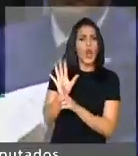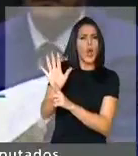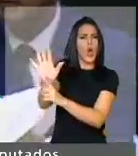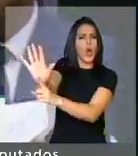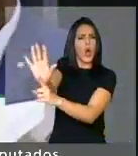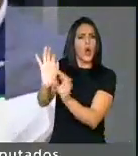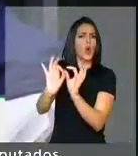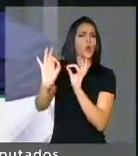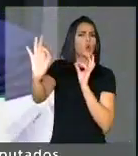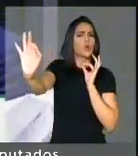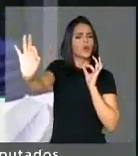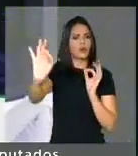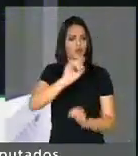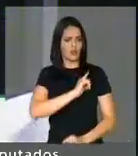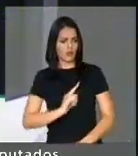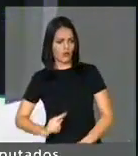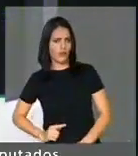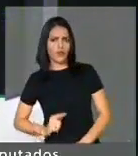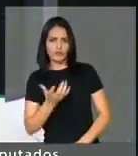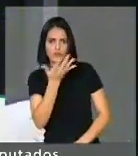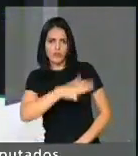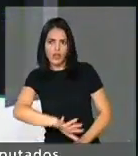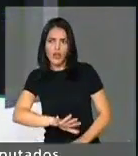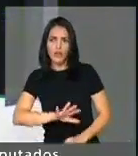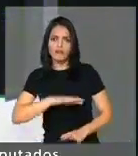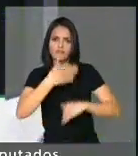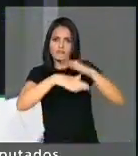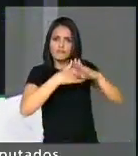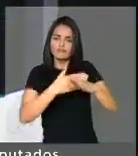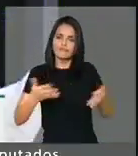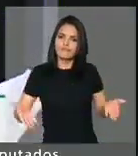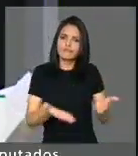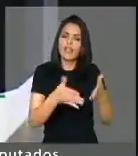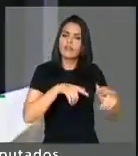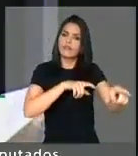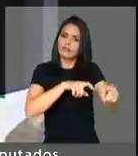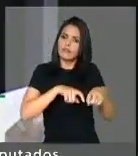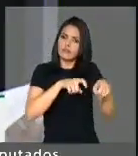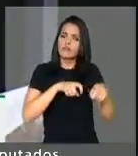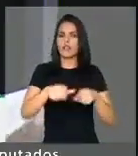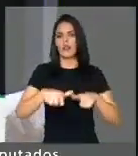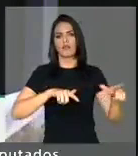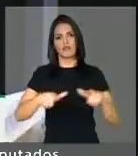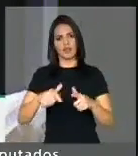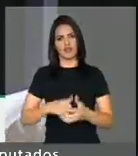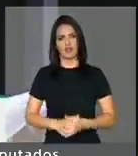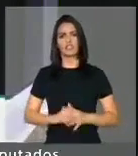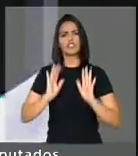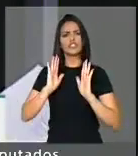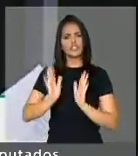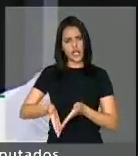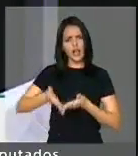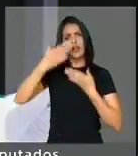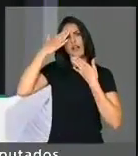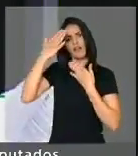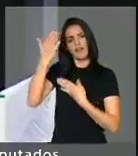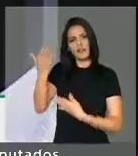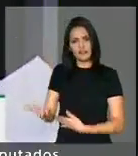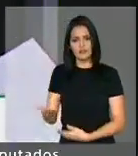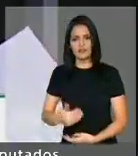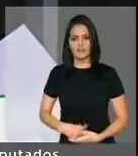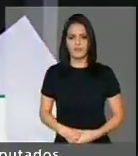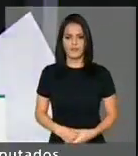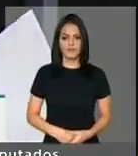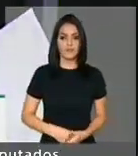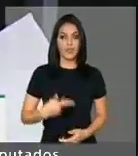indisposição do governo Tião Viana com os trabalhadores rurais do meu Estado. E aí, senhor presidente, para finalizar, agradecendo já a vossa excelência, eu quero dizer que nós